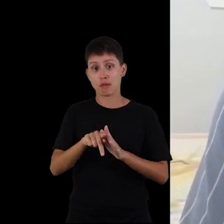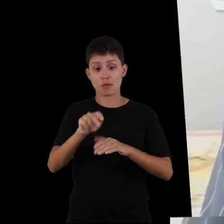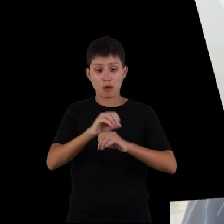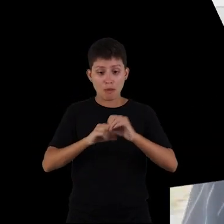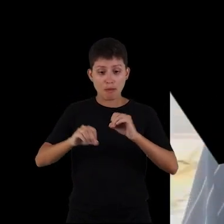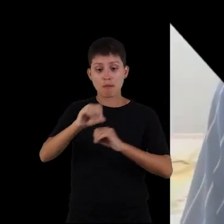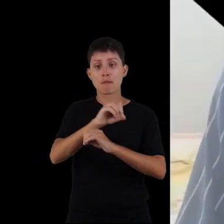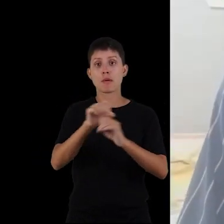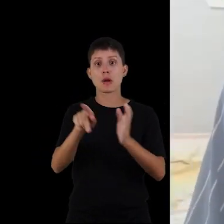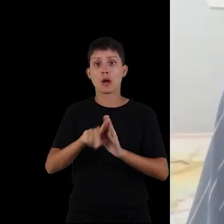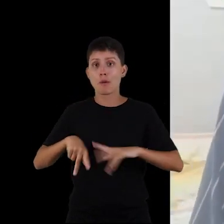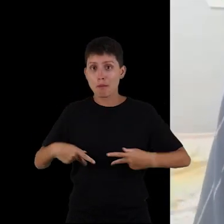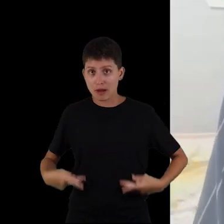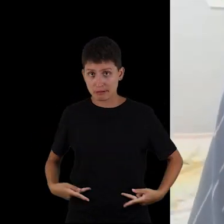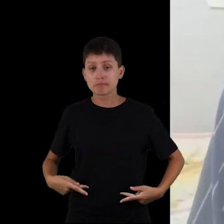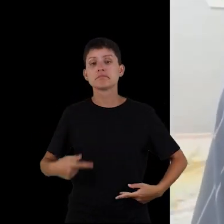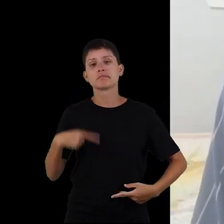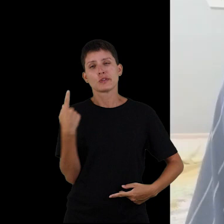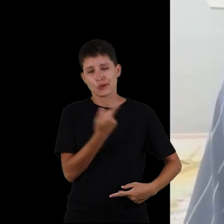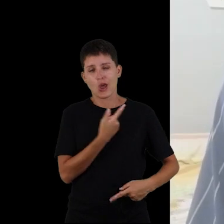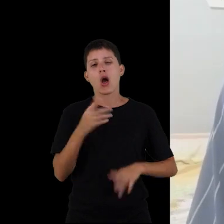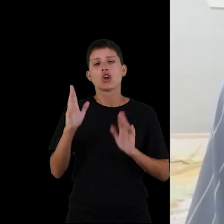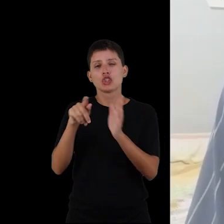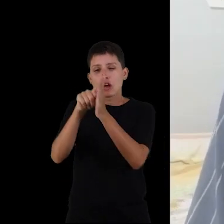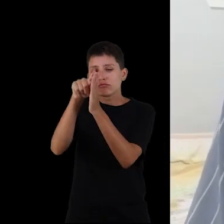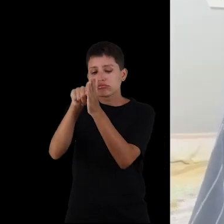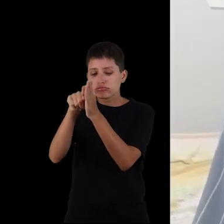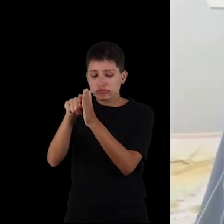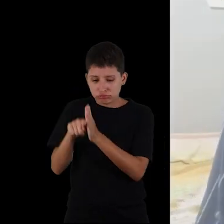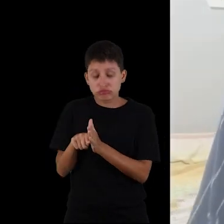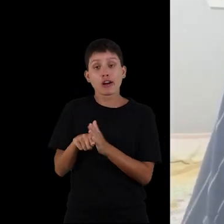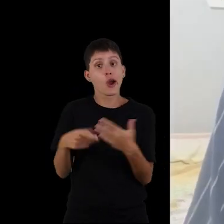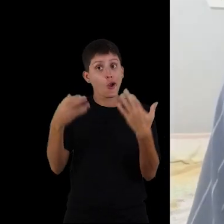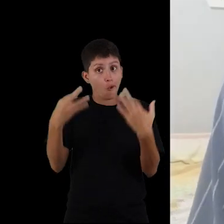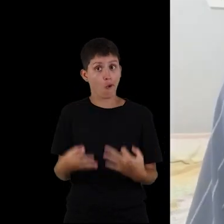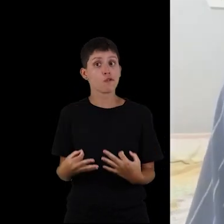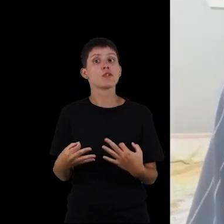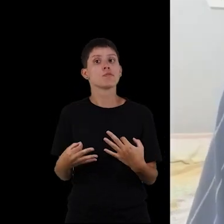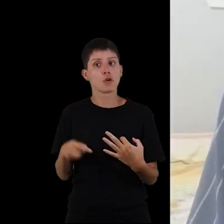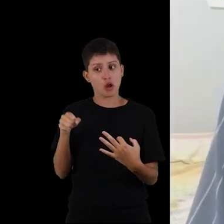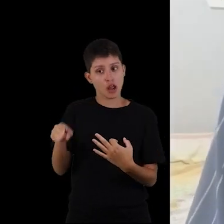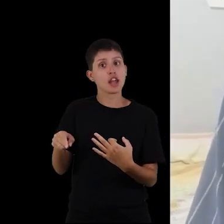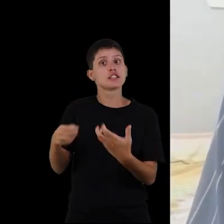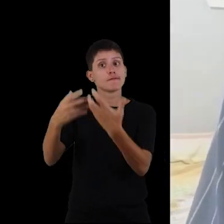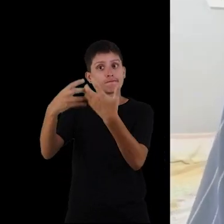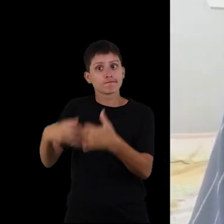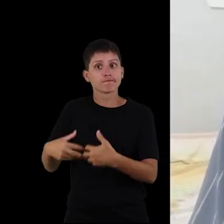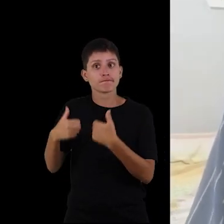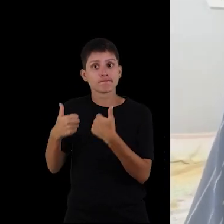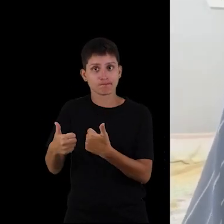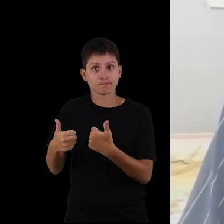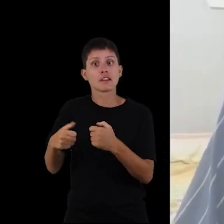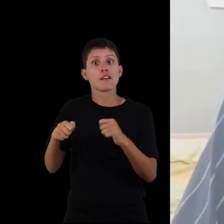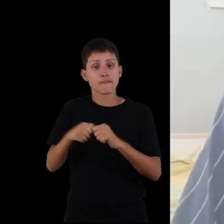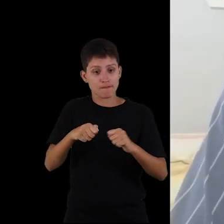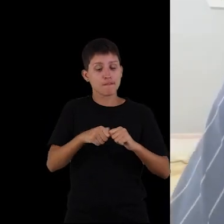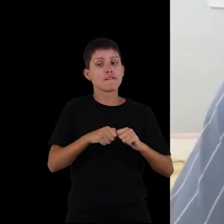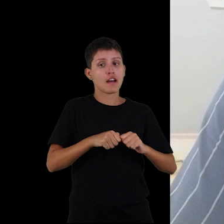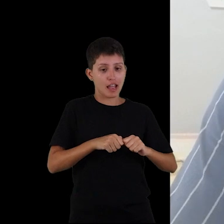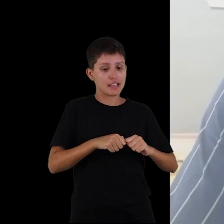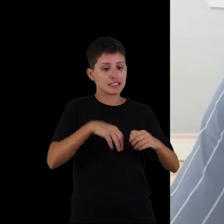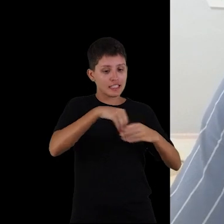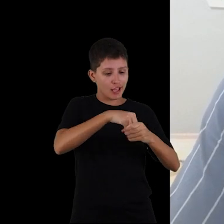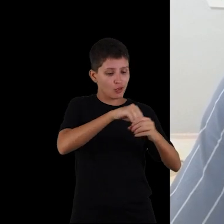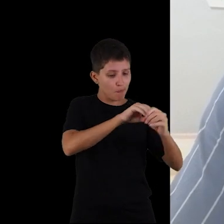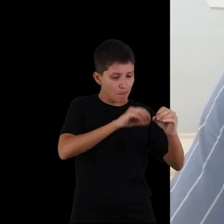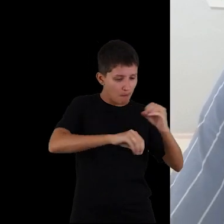humanas, sanguíneas. A gente verificou, né, que confirmou, no caso, que o inibidor realmente, ele causava a mortalidade dos